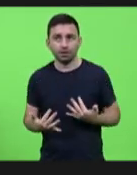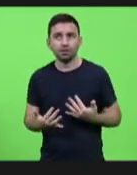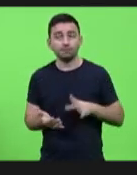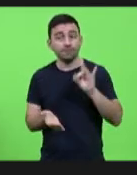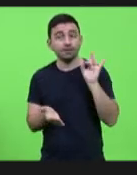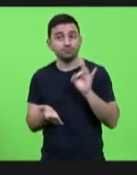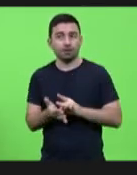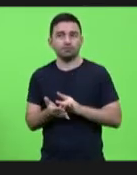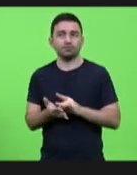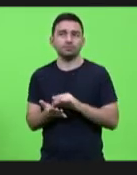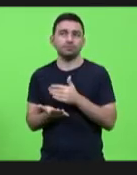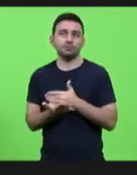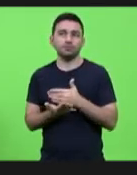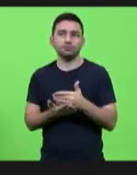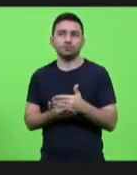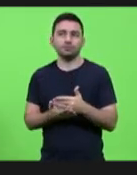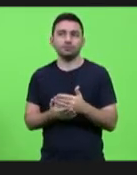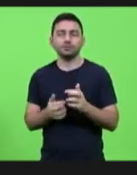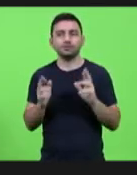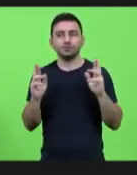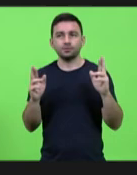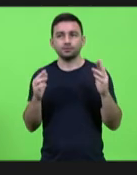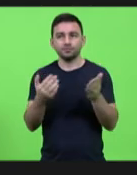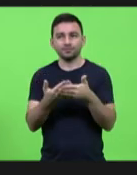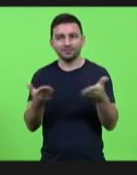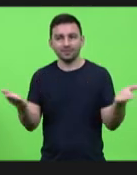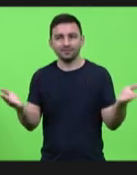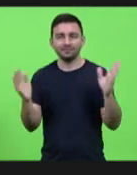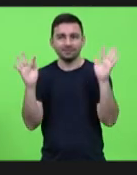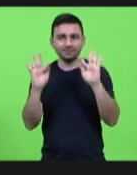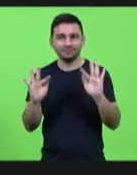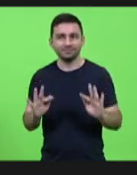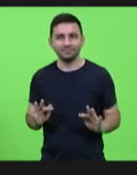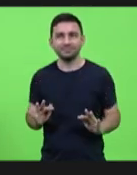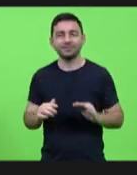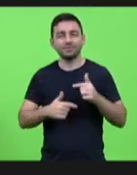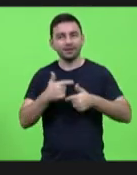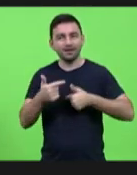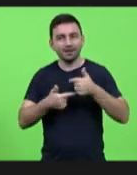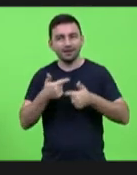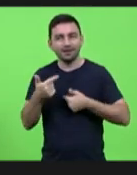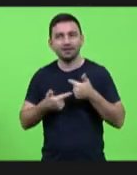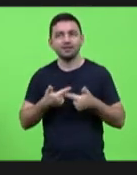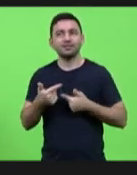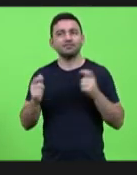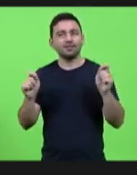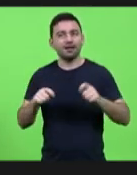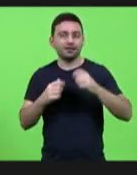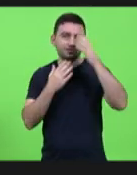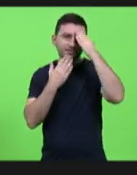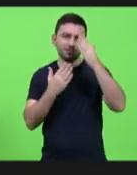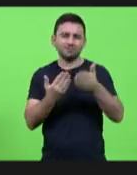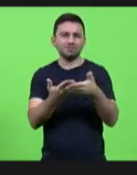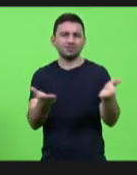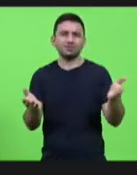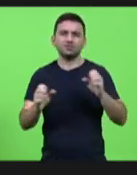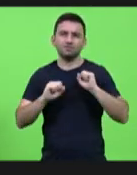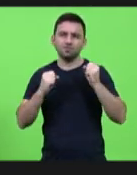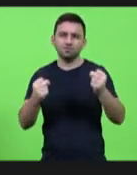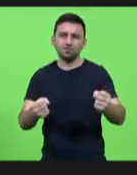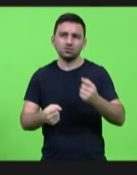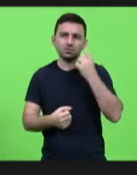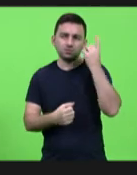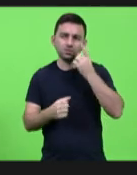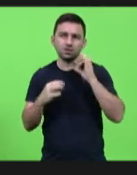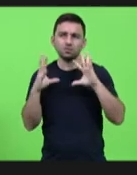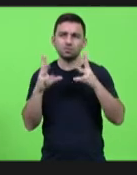Eu desejo a todos muita felicidade no trabalho. Agradeço o empenho de todos os parlamentares,